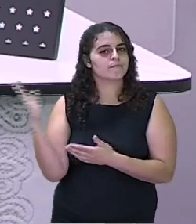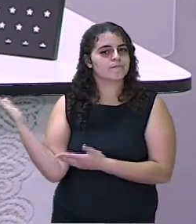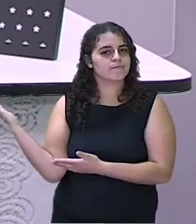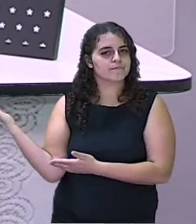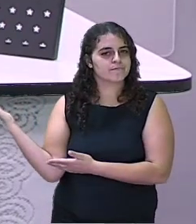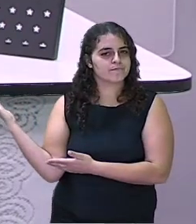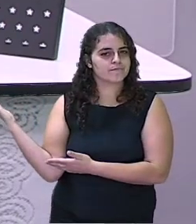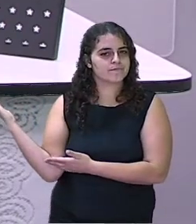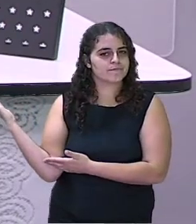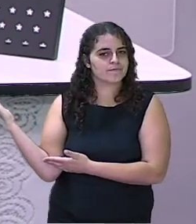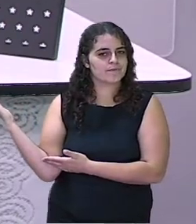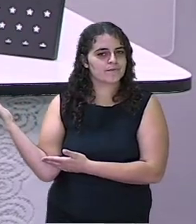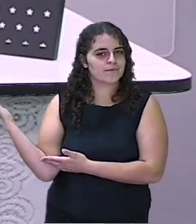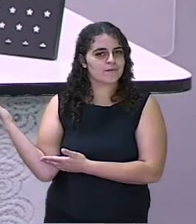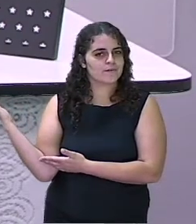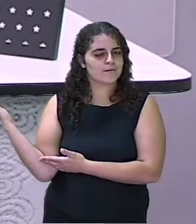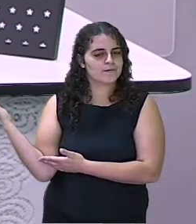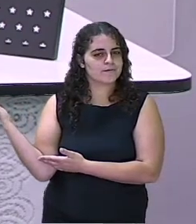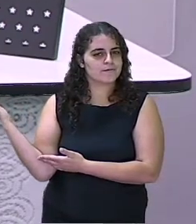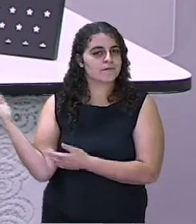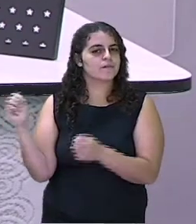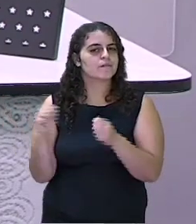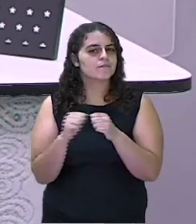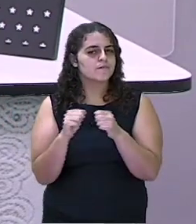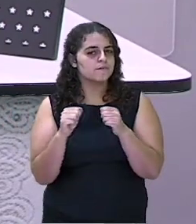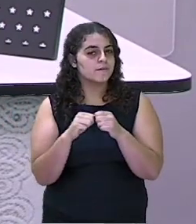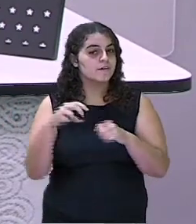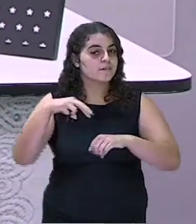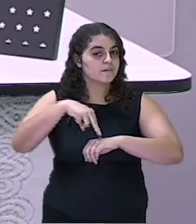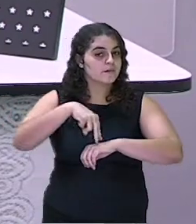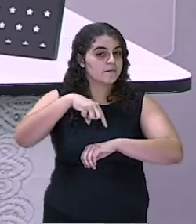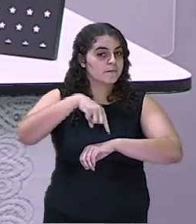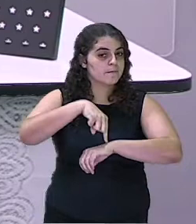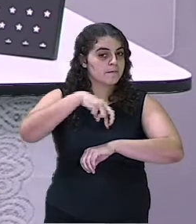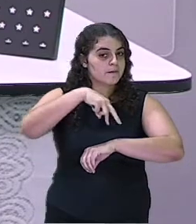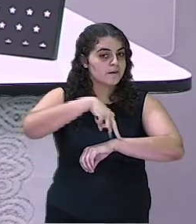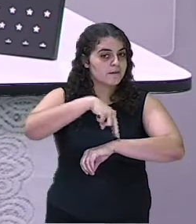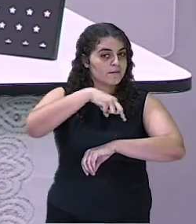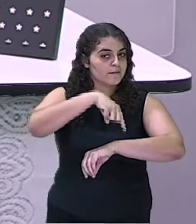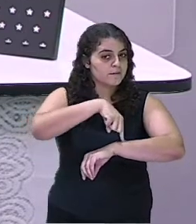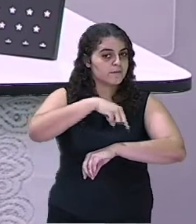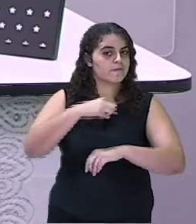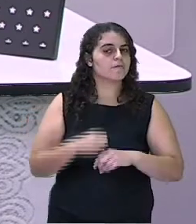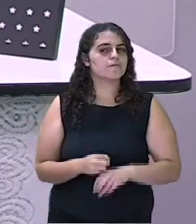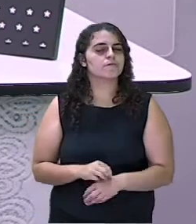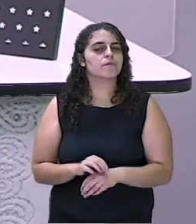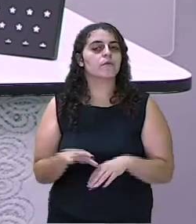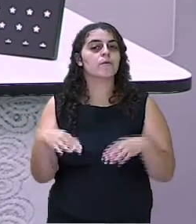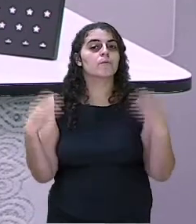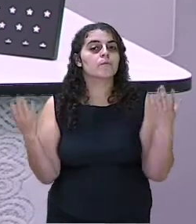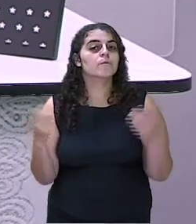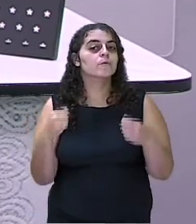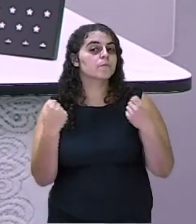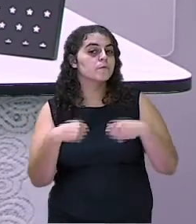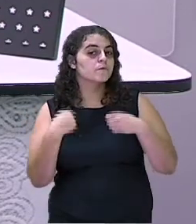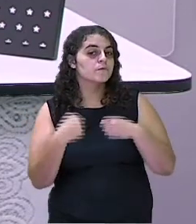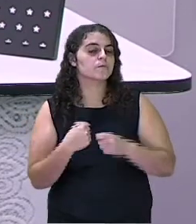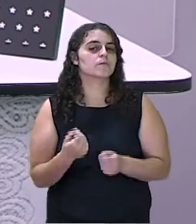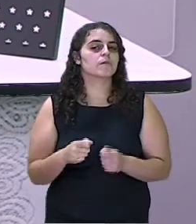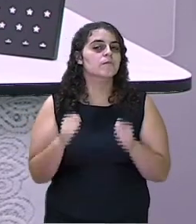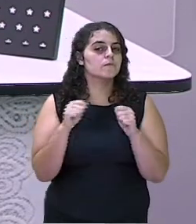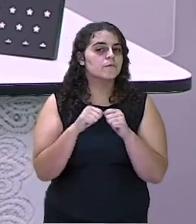é mesmo? Vamos lá. O Daniel fez a amarelinha. Vamos ver quais foram os materiais